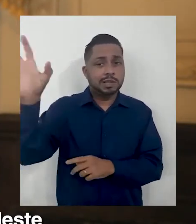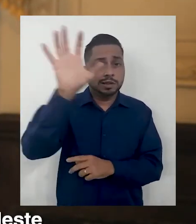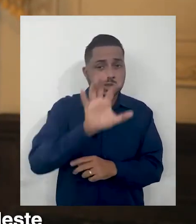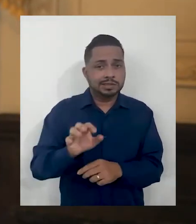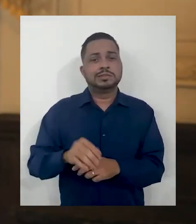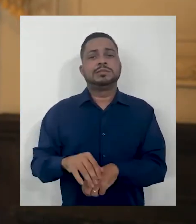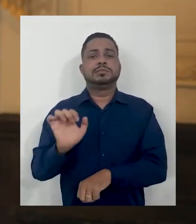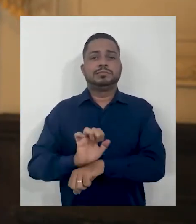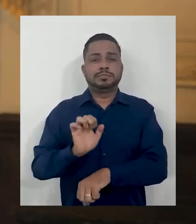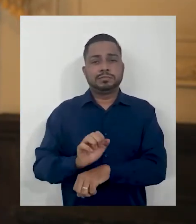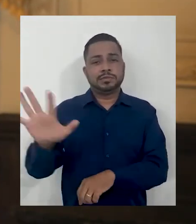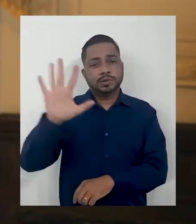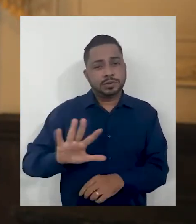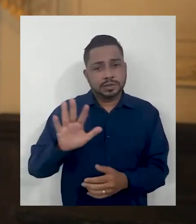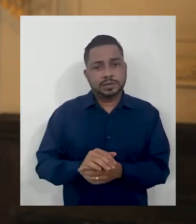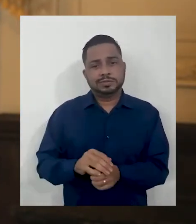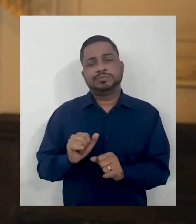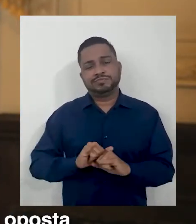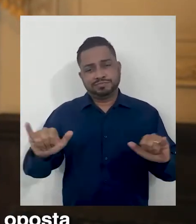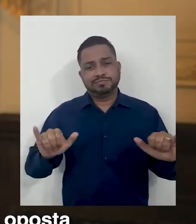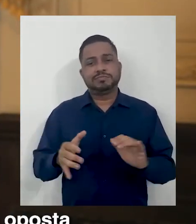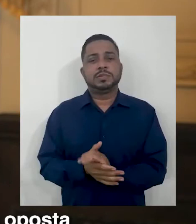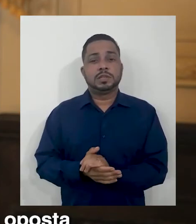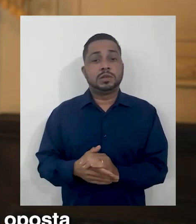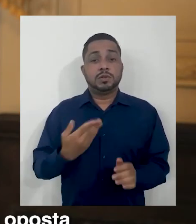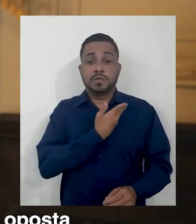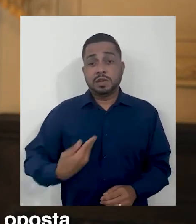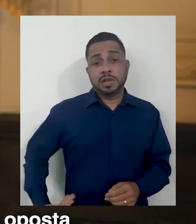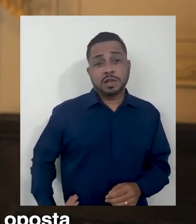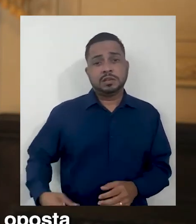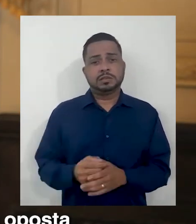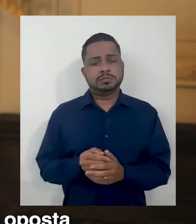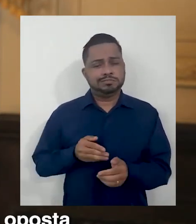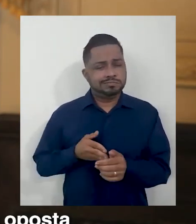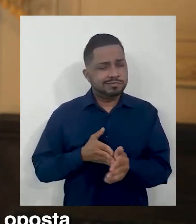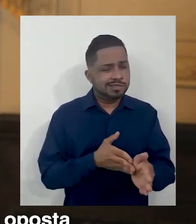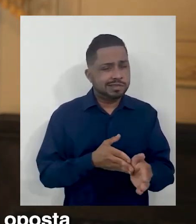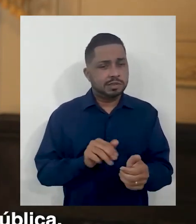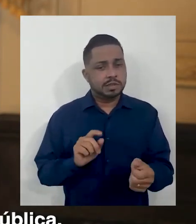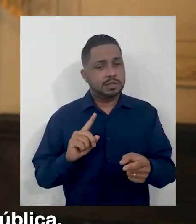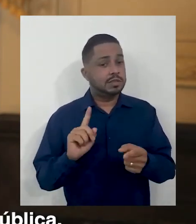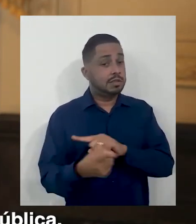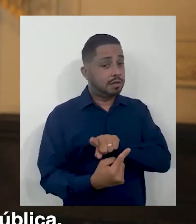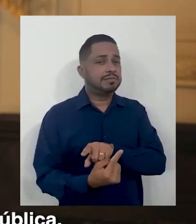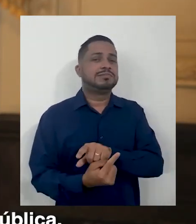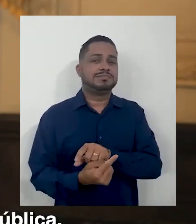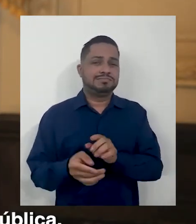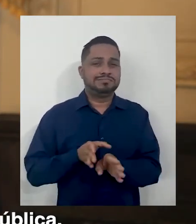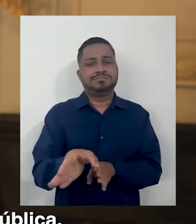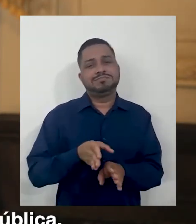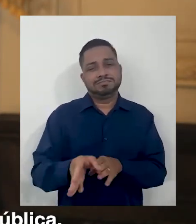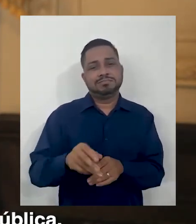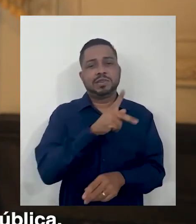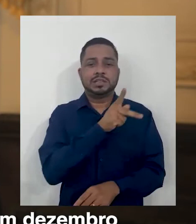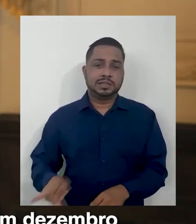Estados do Nordeste, a própria publicação deixa claro. Os governos locais caminharam na direção oposta das recomendações do